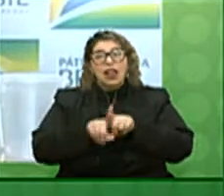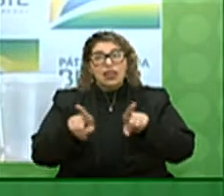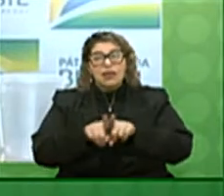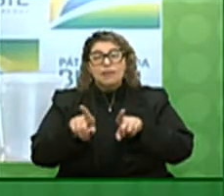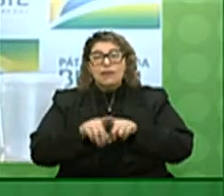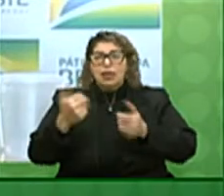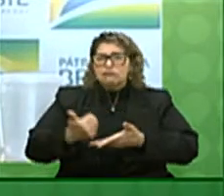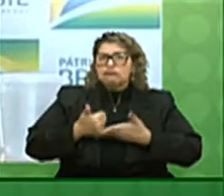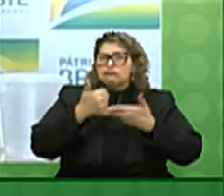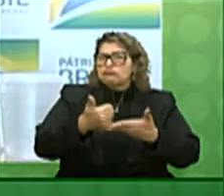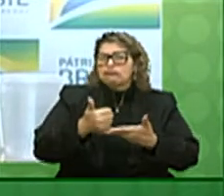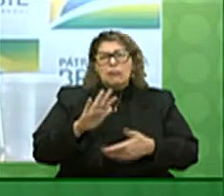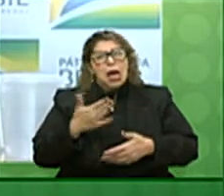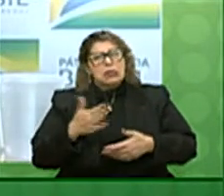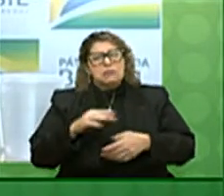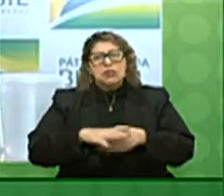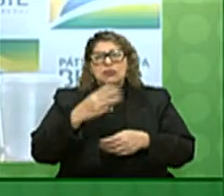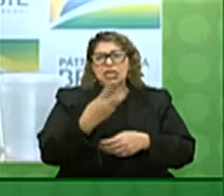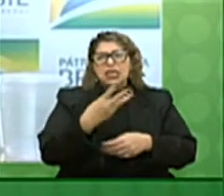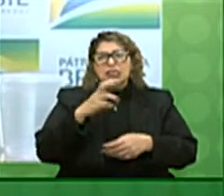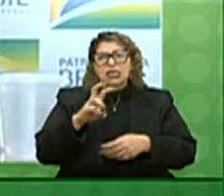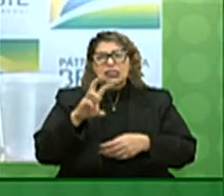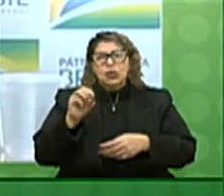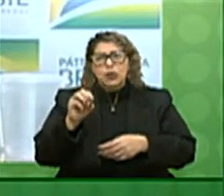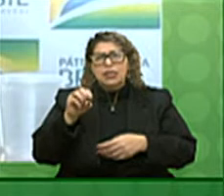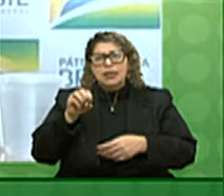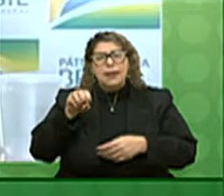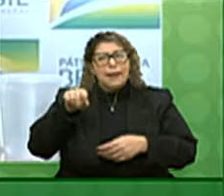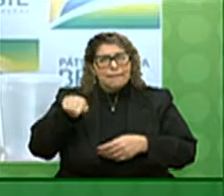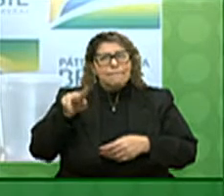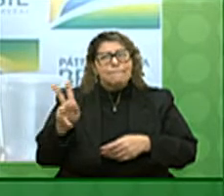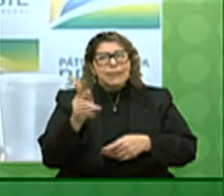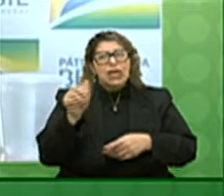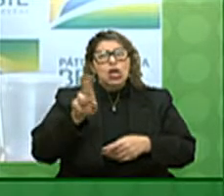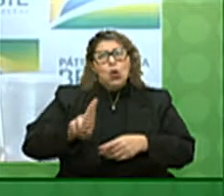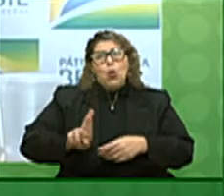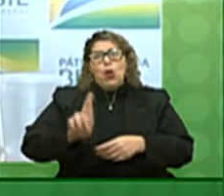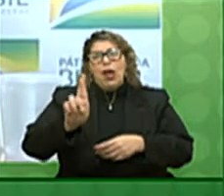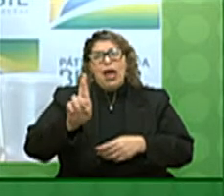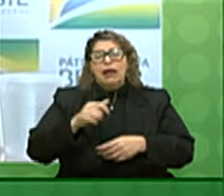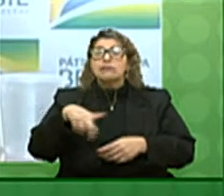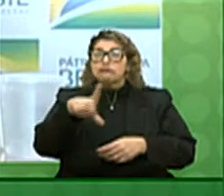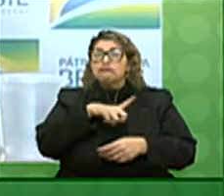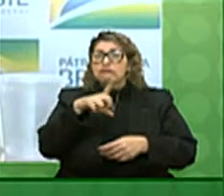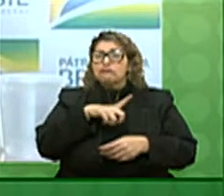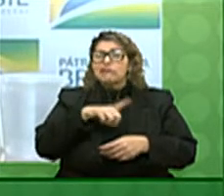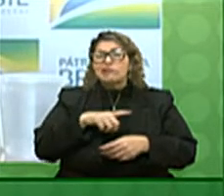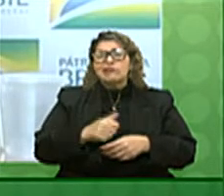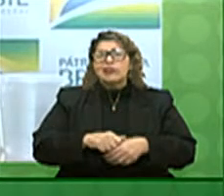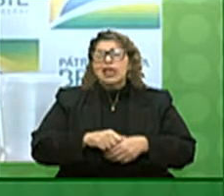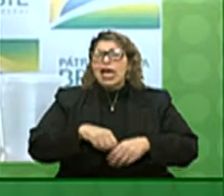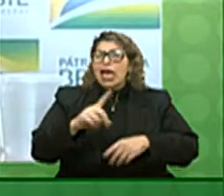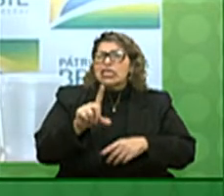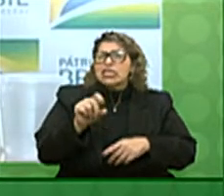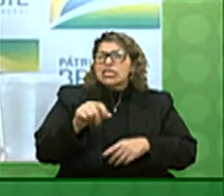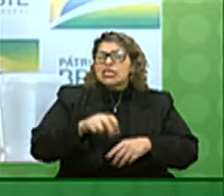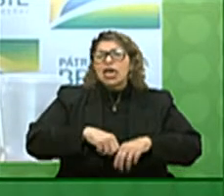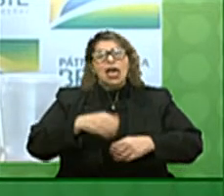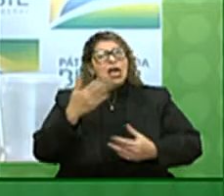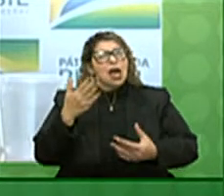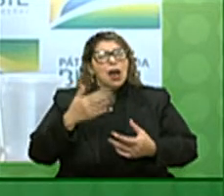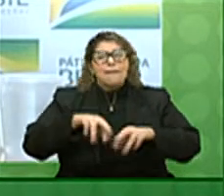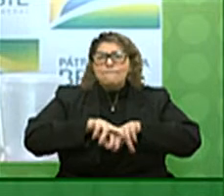investimento estimado em R$ 350 bilhões Nós temos mais de 100 processos de